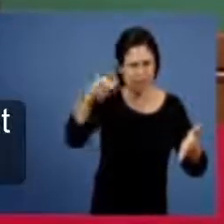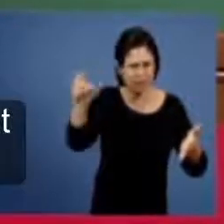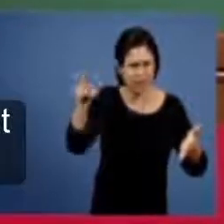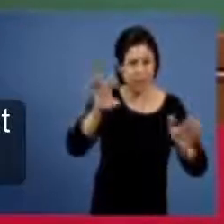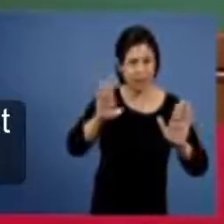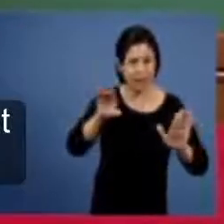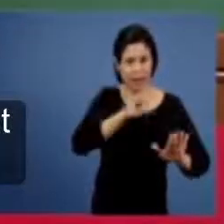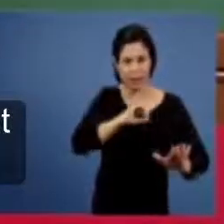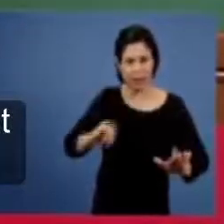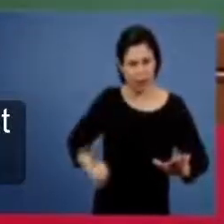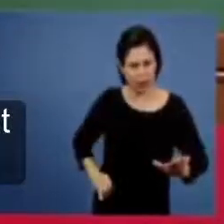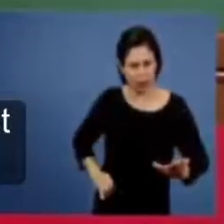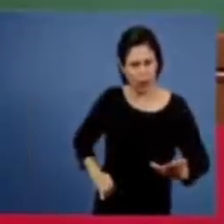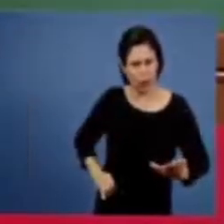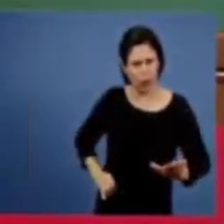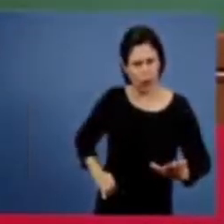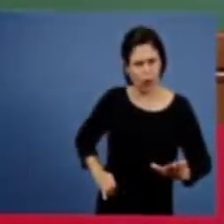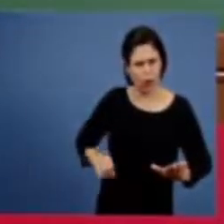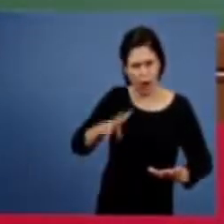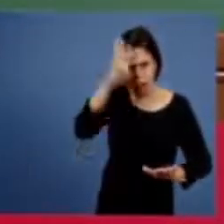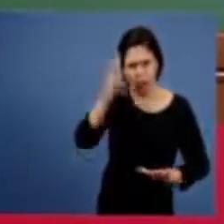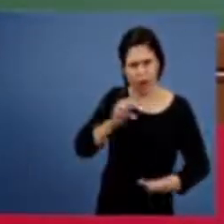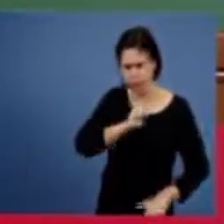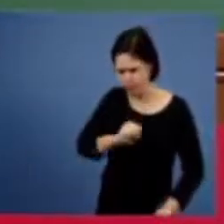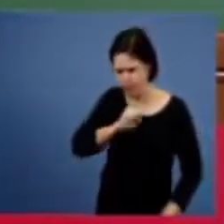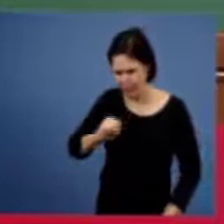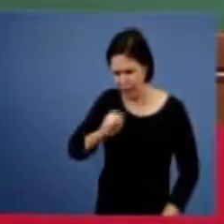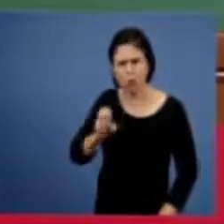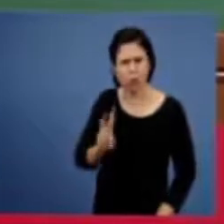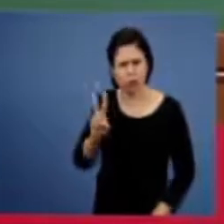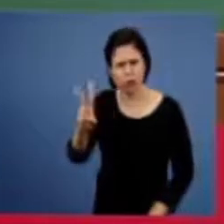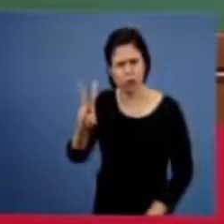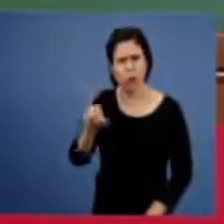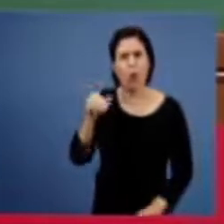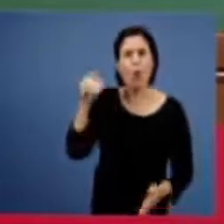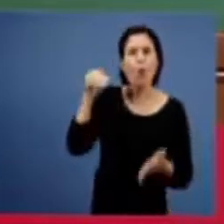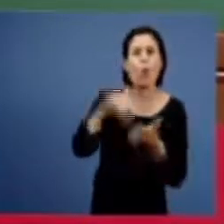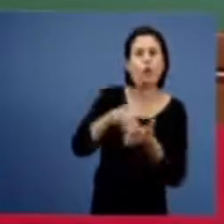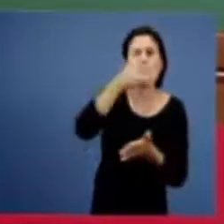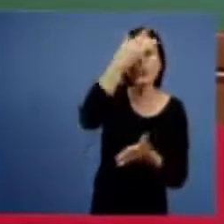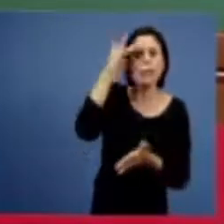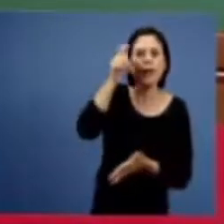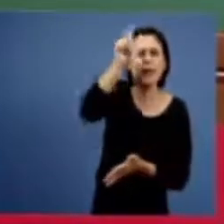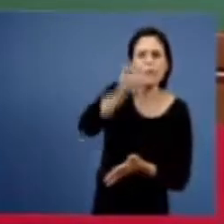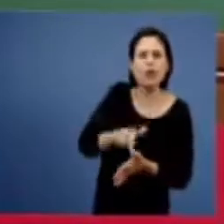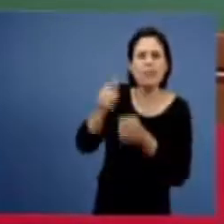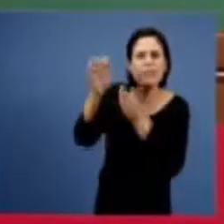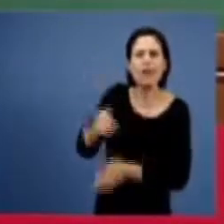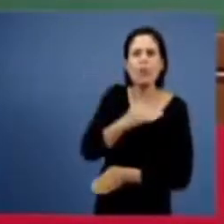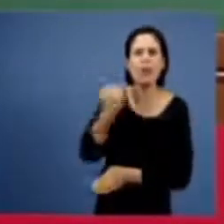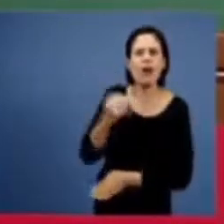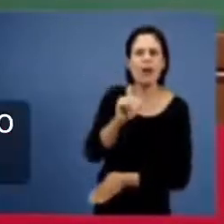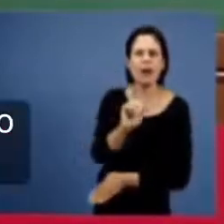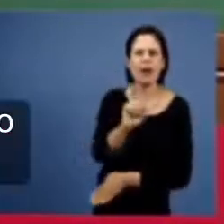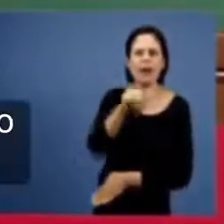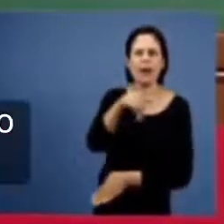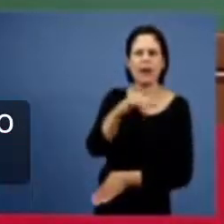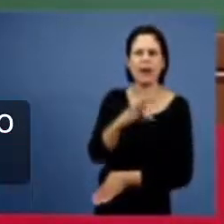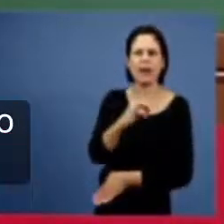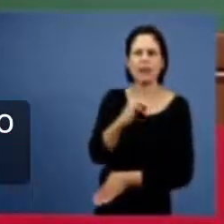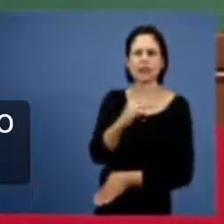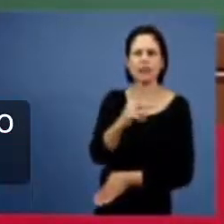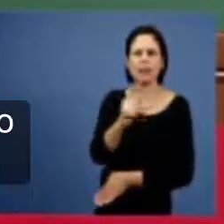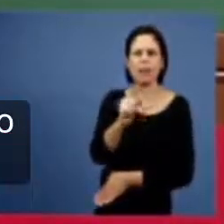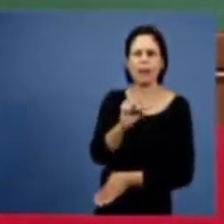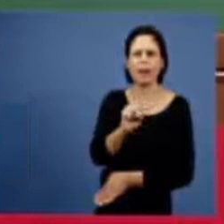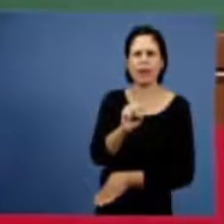matando sabe quem foi o último que morreu Antipas por isso ele é mencionado no livro